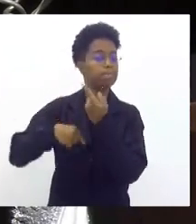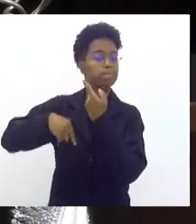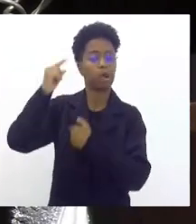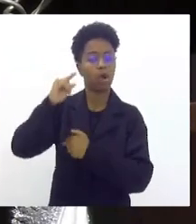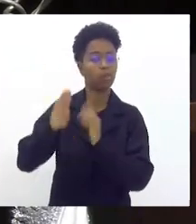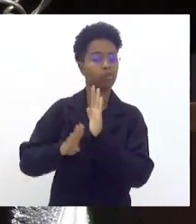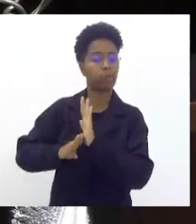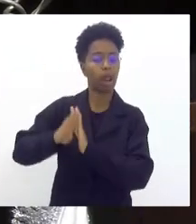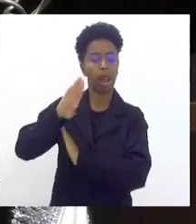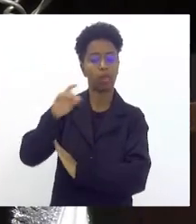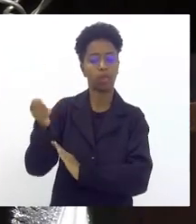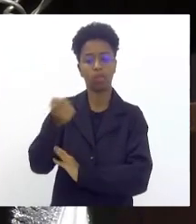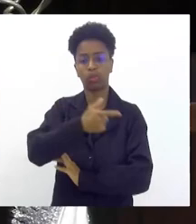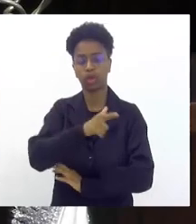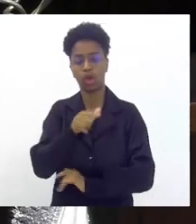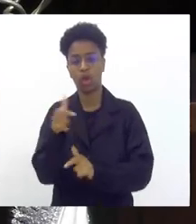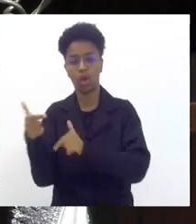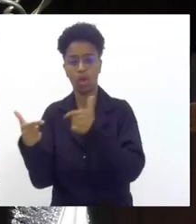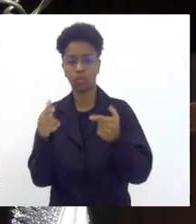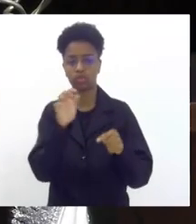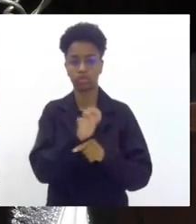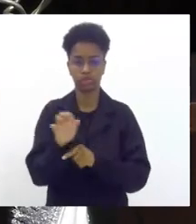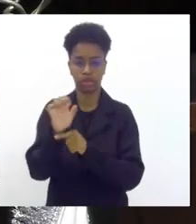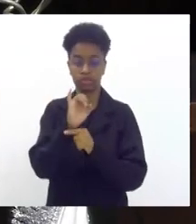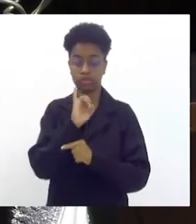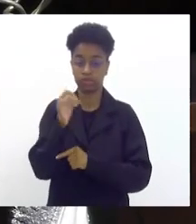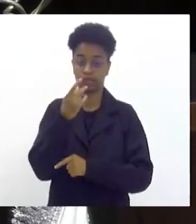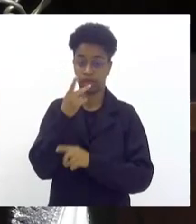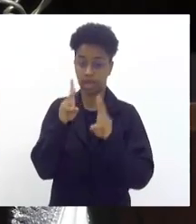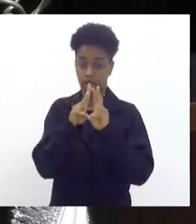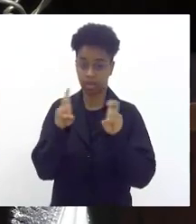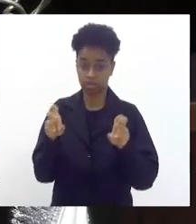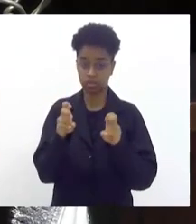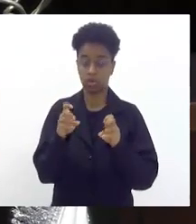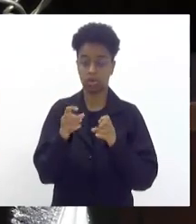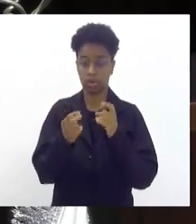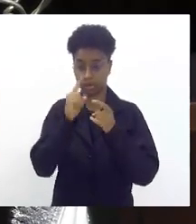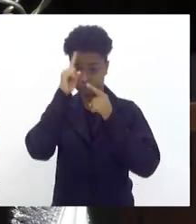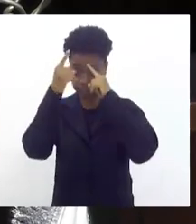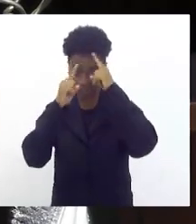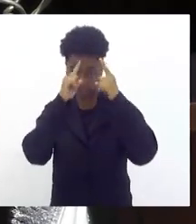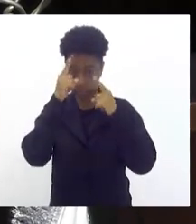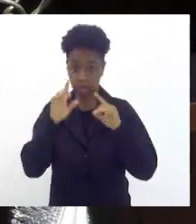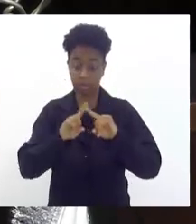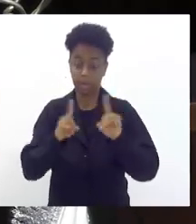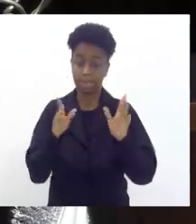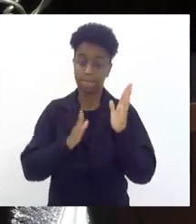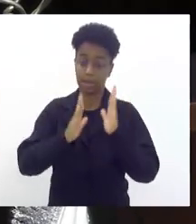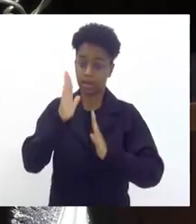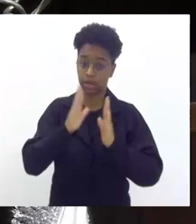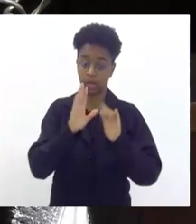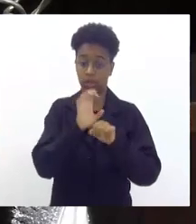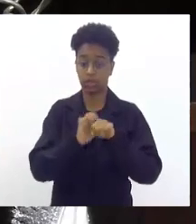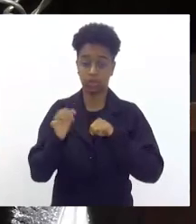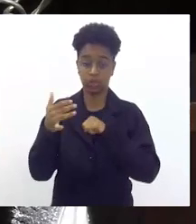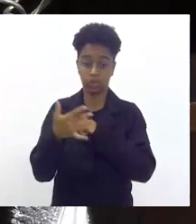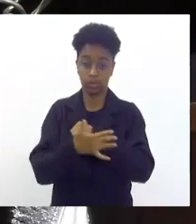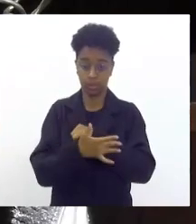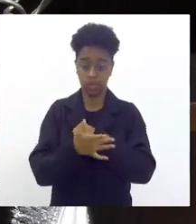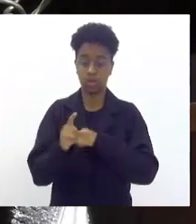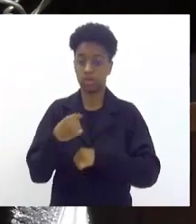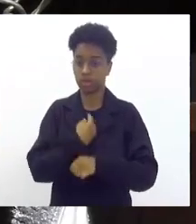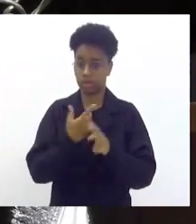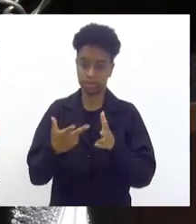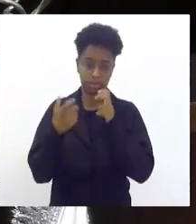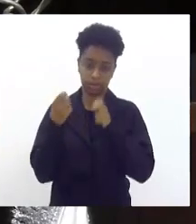estados no que tange a criatividade com a pandemia a gente descobriu que não dá para viver sem cultura a gente